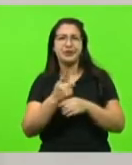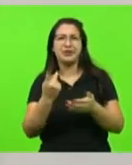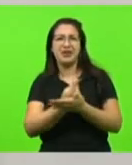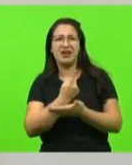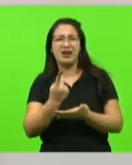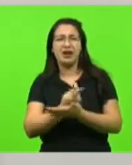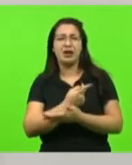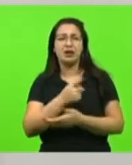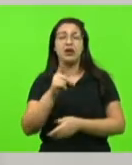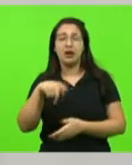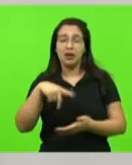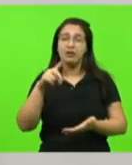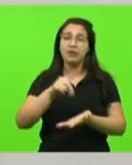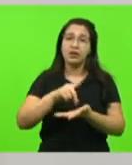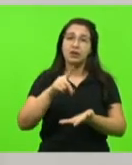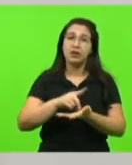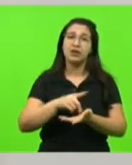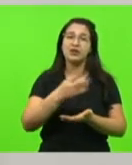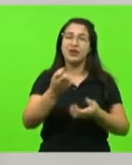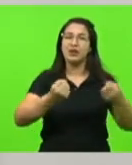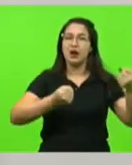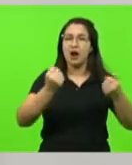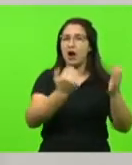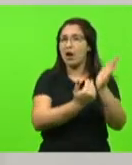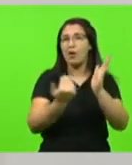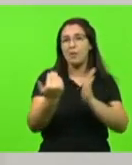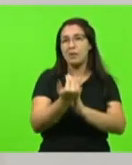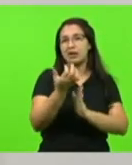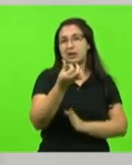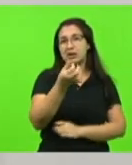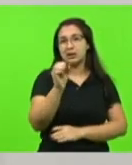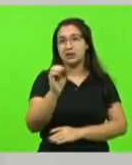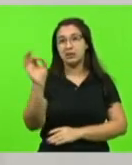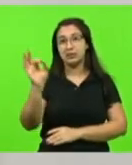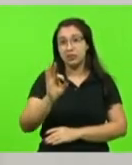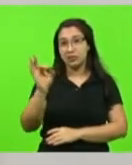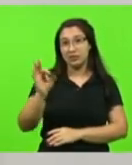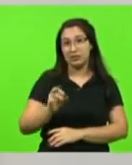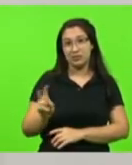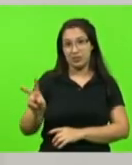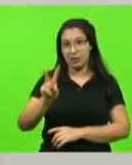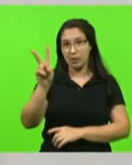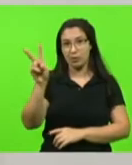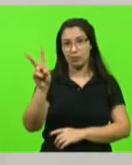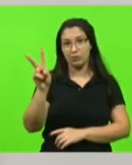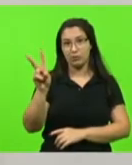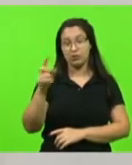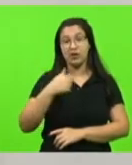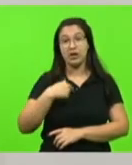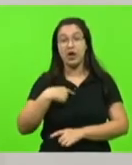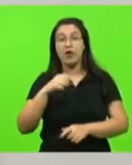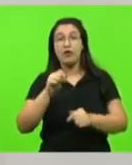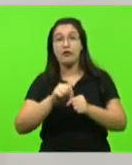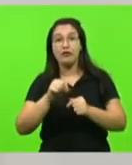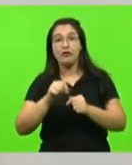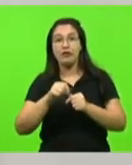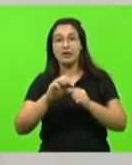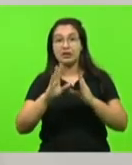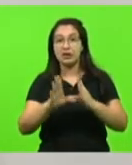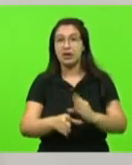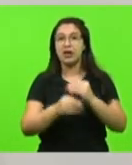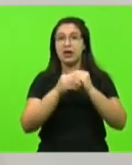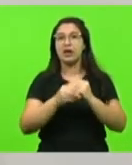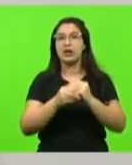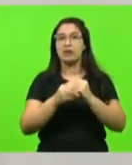os veículos, aumentaram em torno de 60% do seu preço. Para que eu possa fazer frente às emendas que os